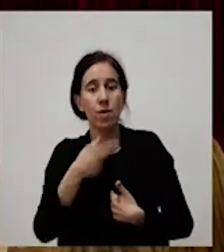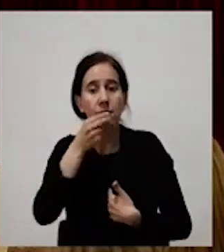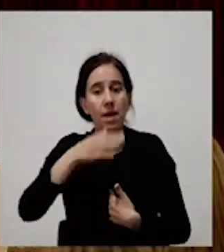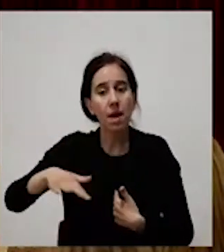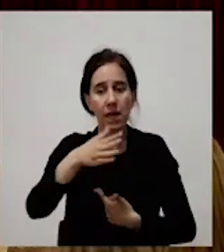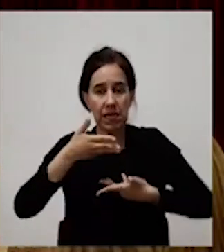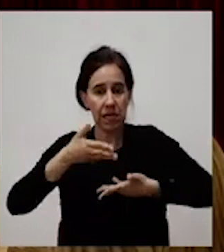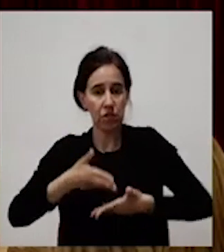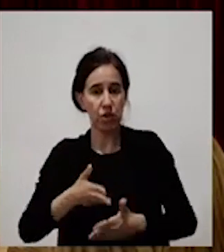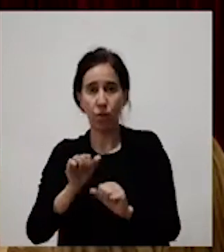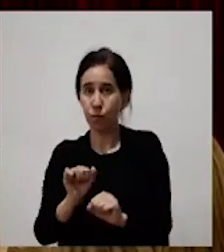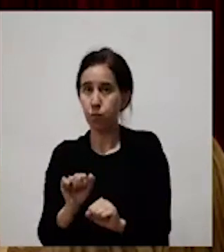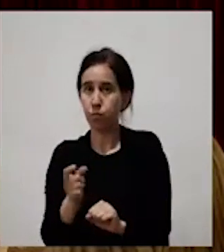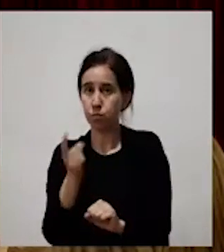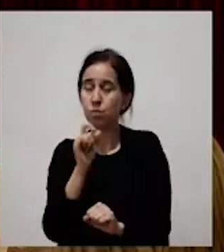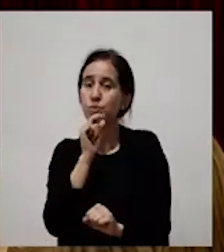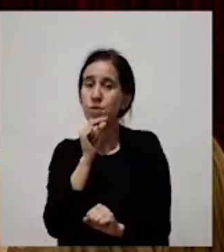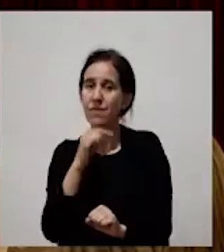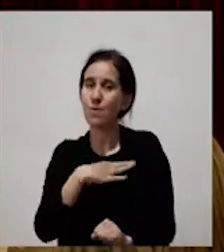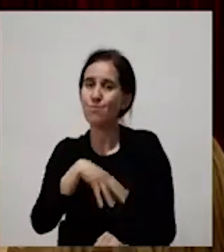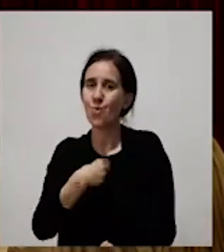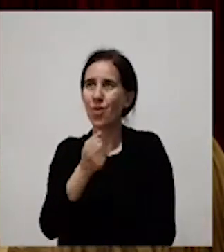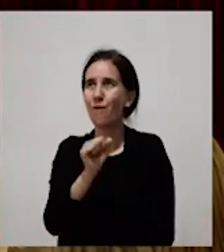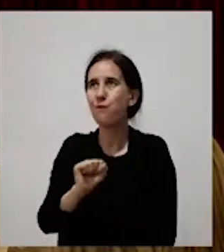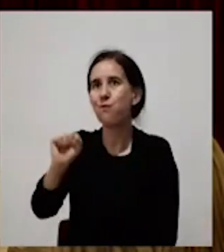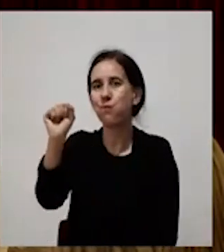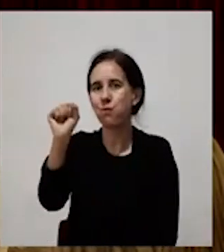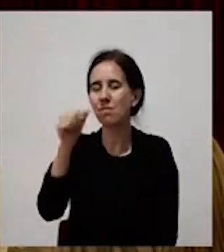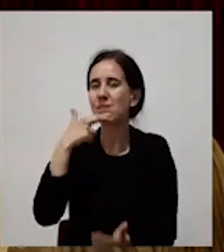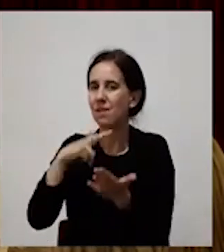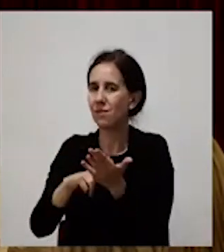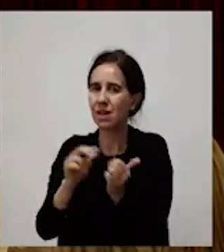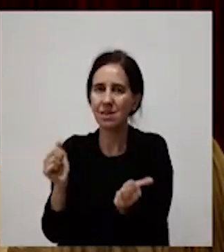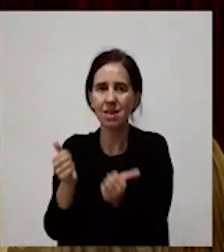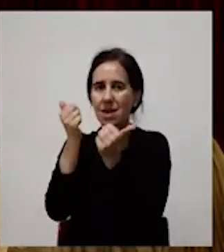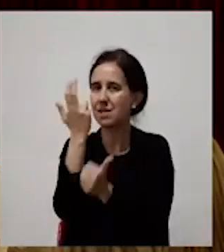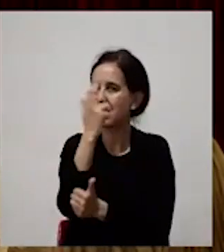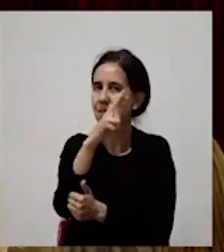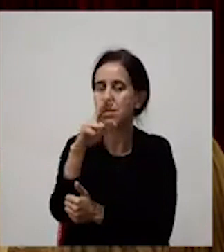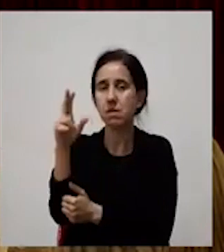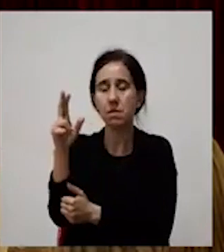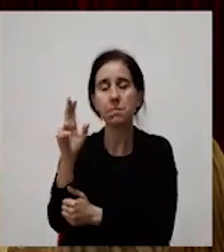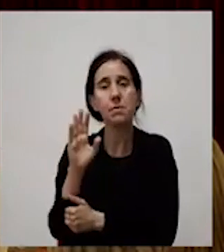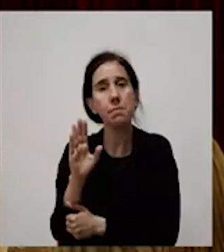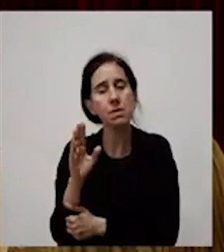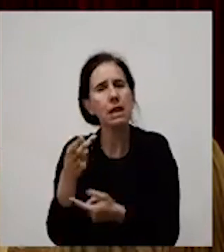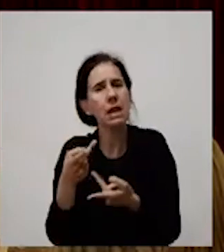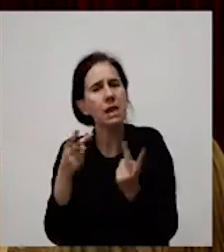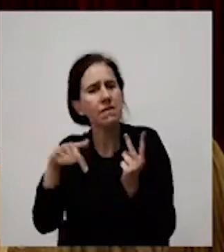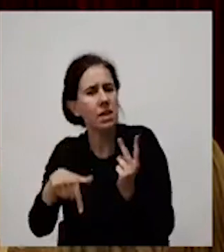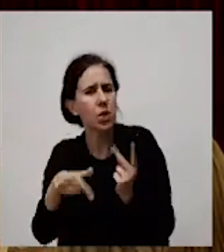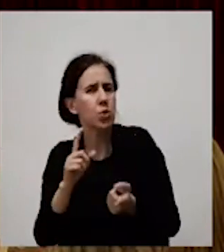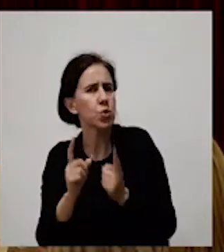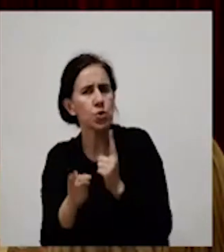nasci, Embora o mundo pertença e sempre a verdade vença, Qual será a ser livre aqui?